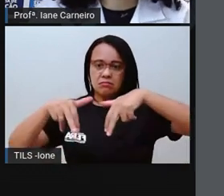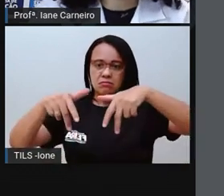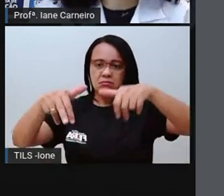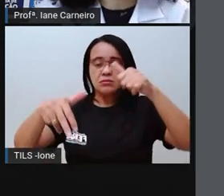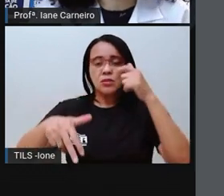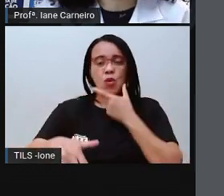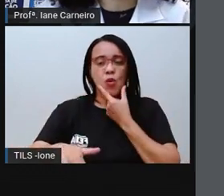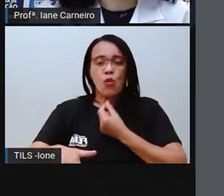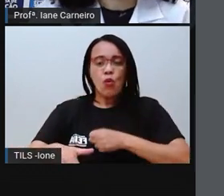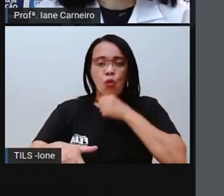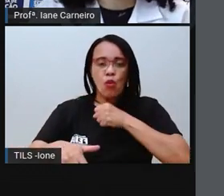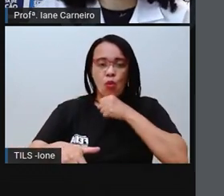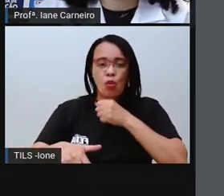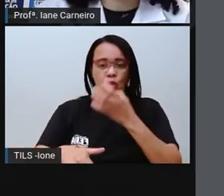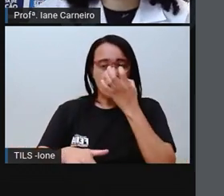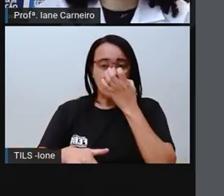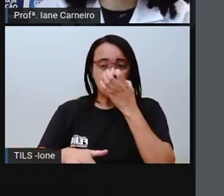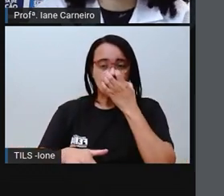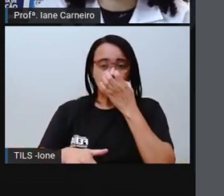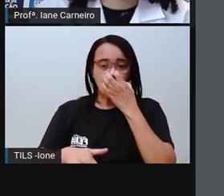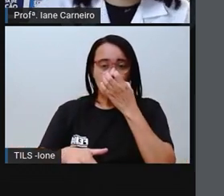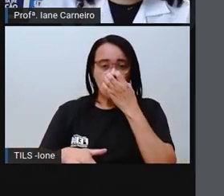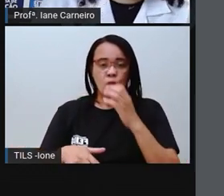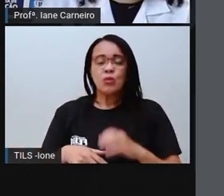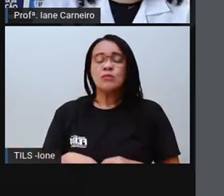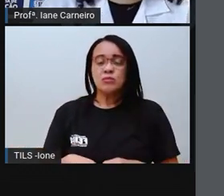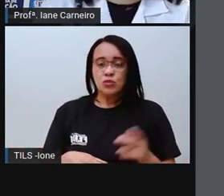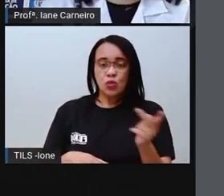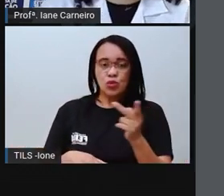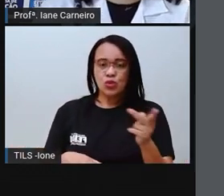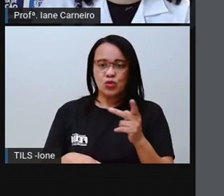passa com seu cachorro, o vira-lata fedelho.